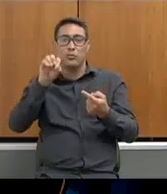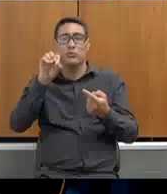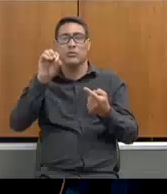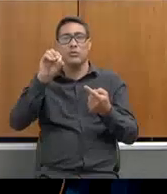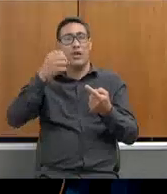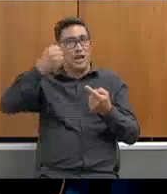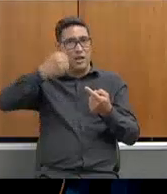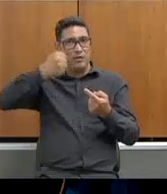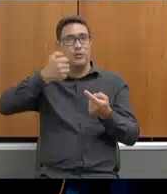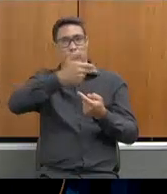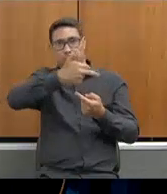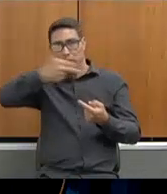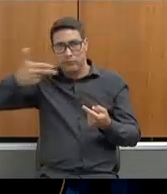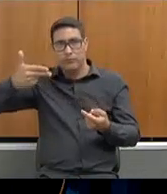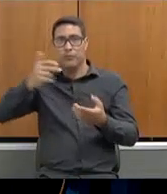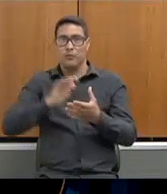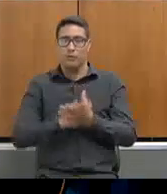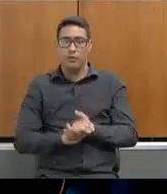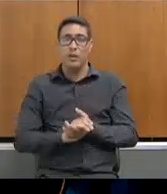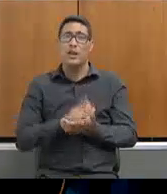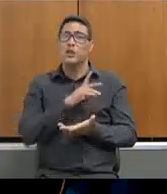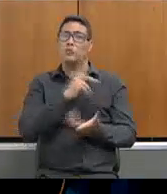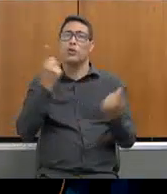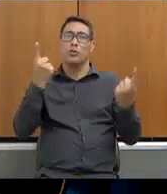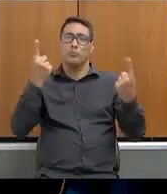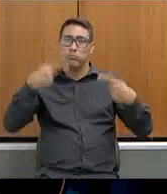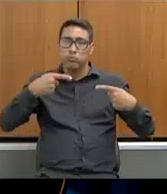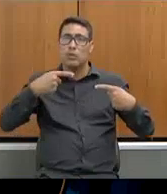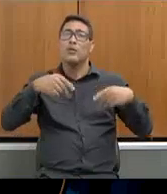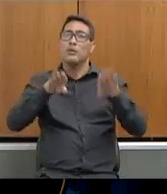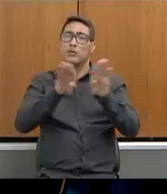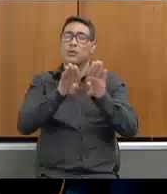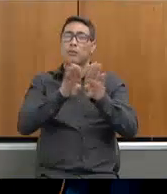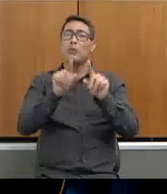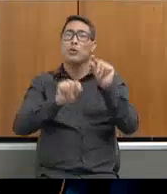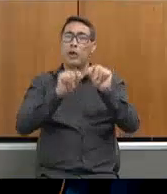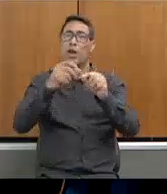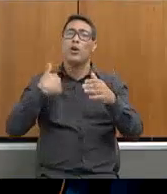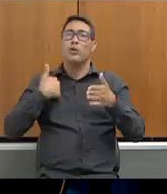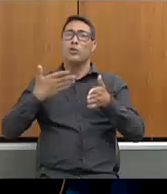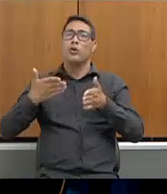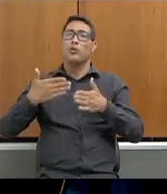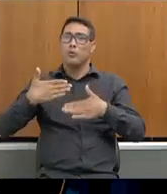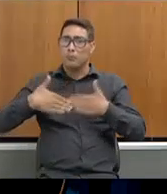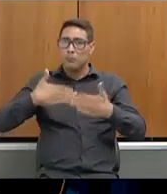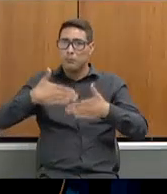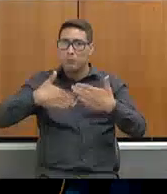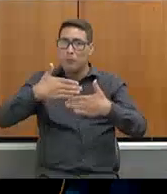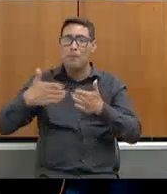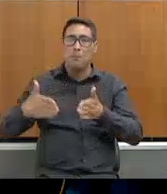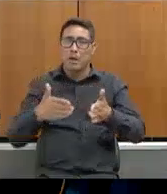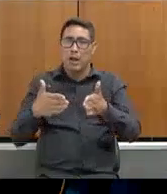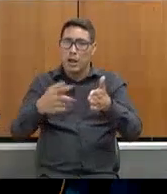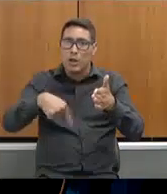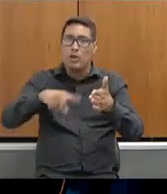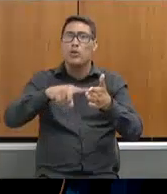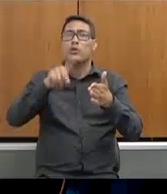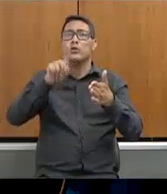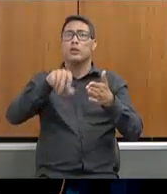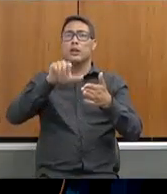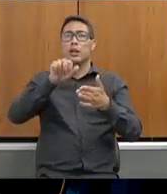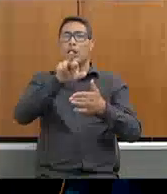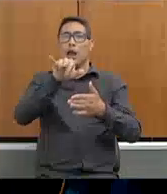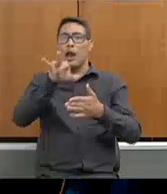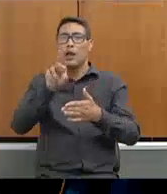sempre temos, no nosso plano de carreira. fica faltando no nosso plano abarcar exatamente essas